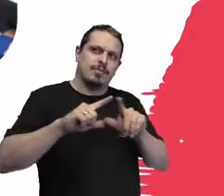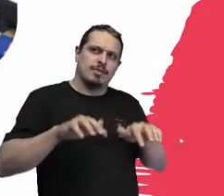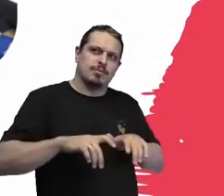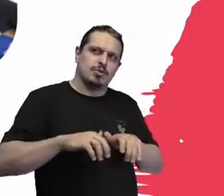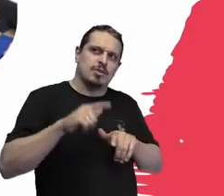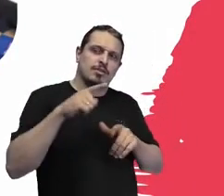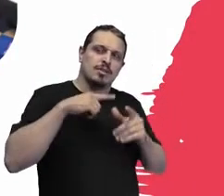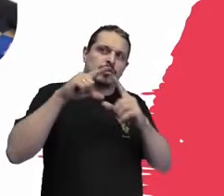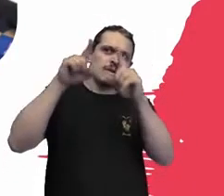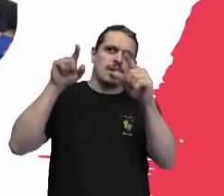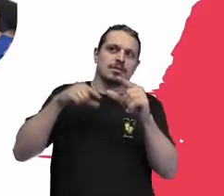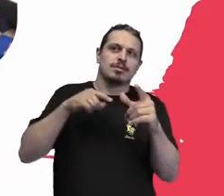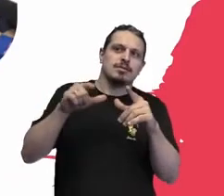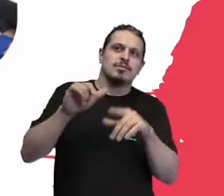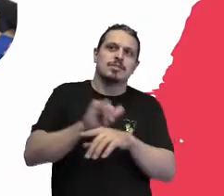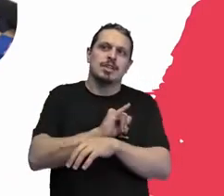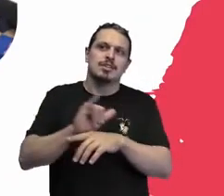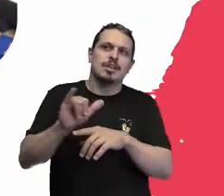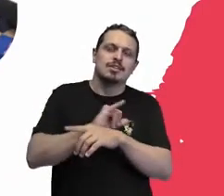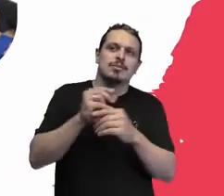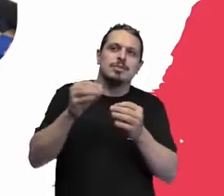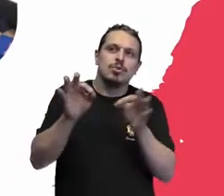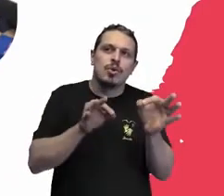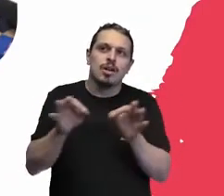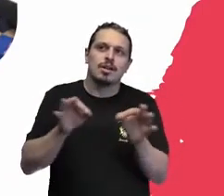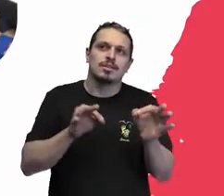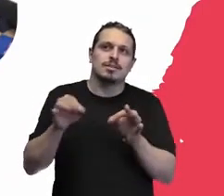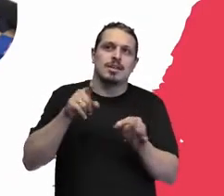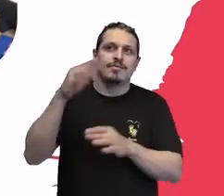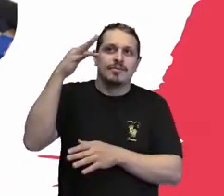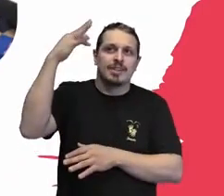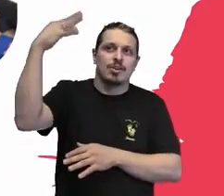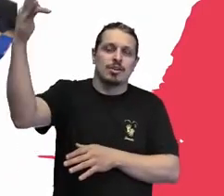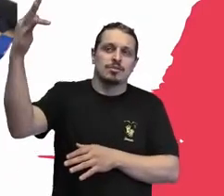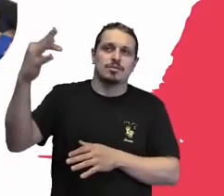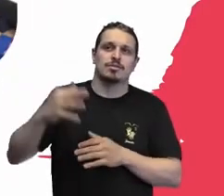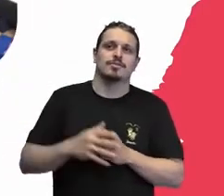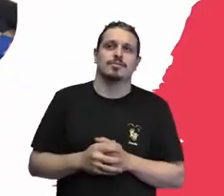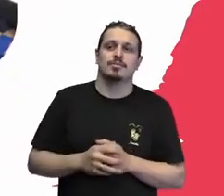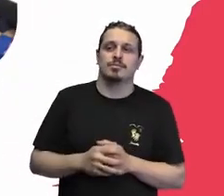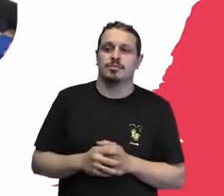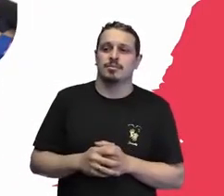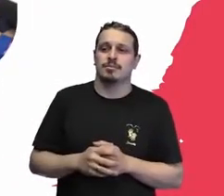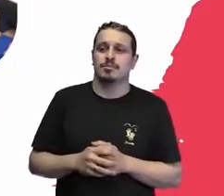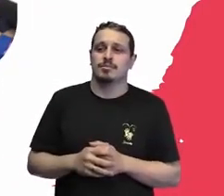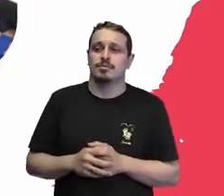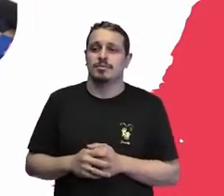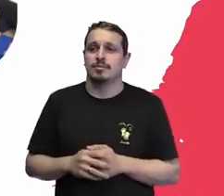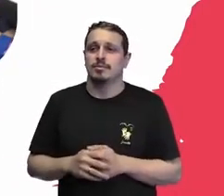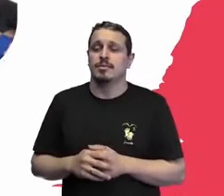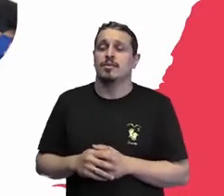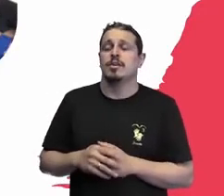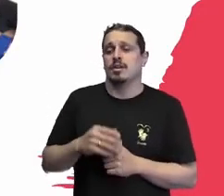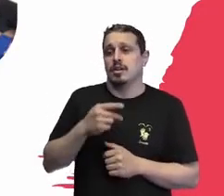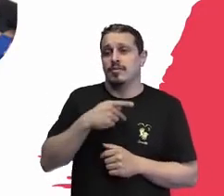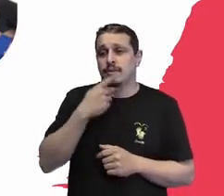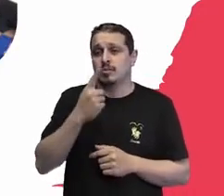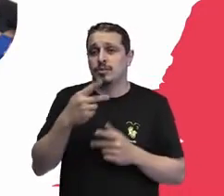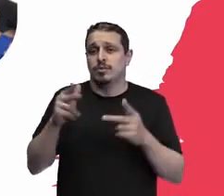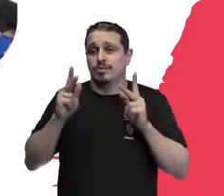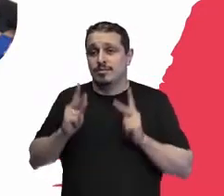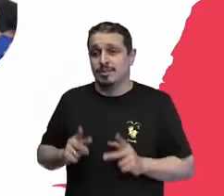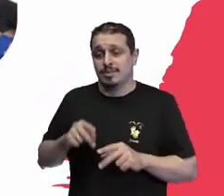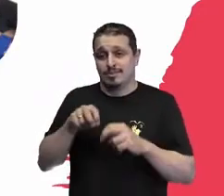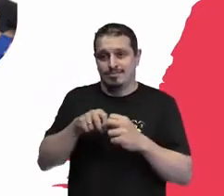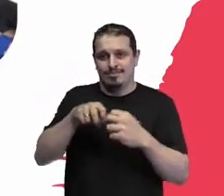turno, e assim sucessivamente. São mais ou menos um agente de apoio para cada oito a dez apartamentos, e isso varia um pouco